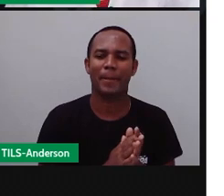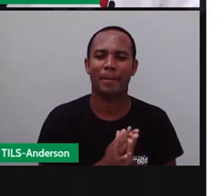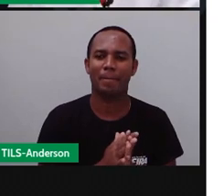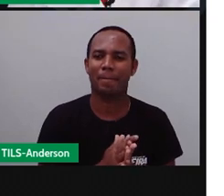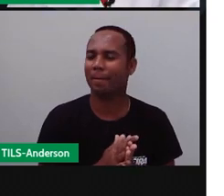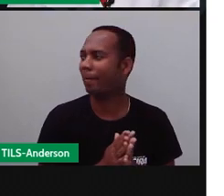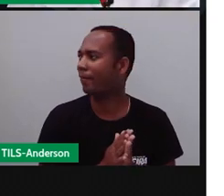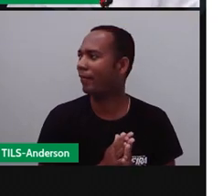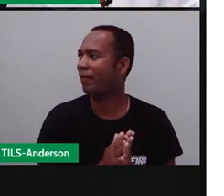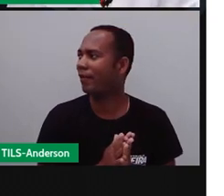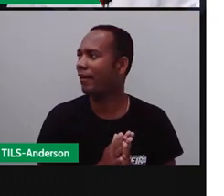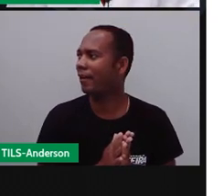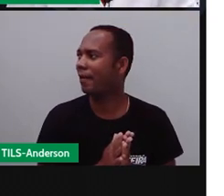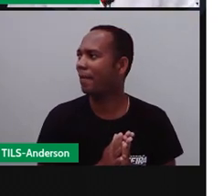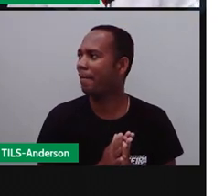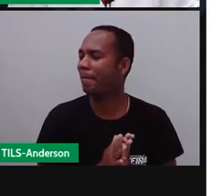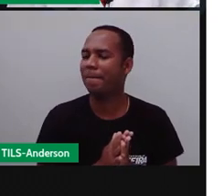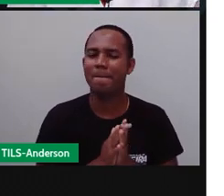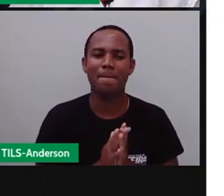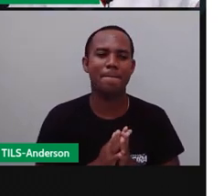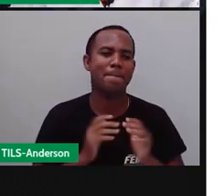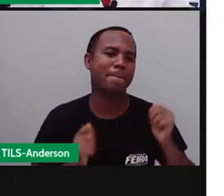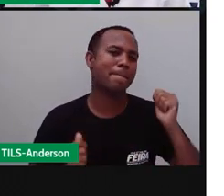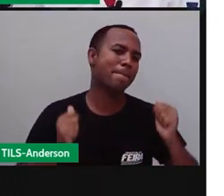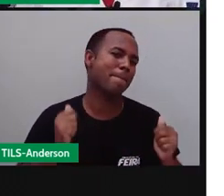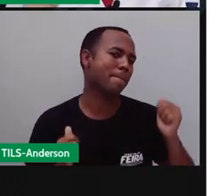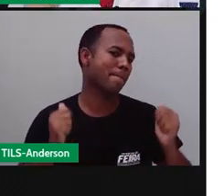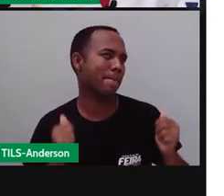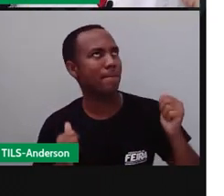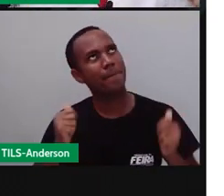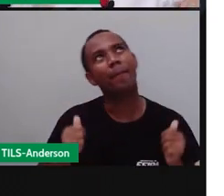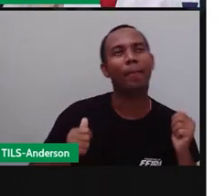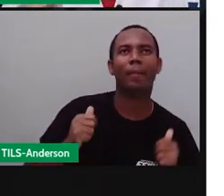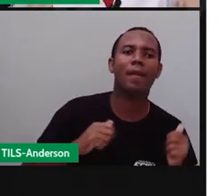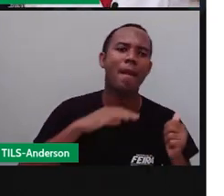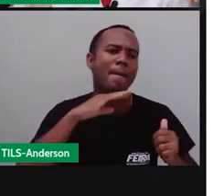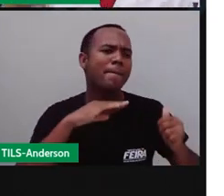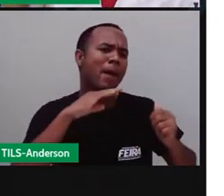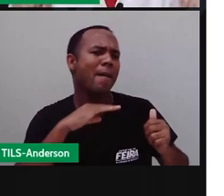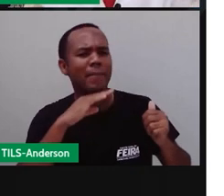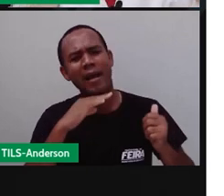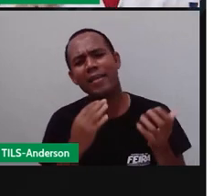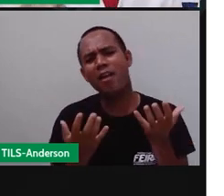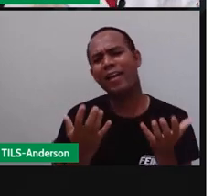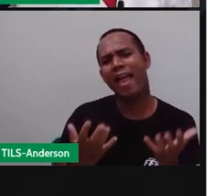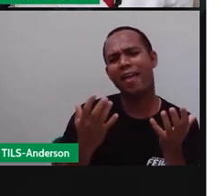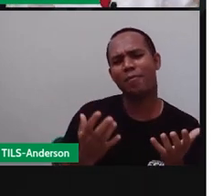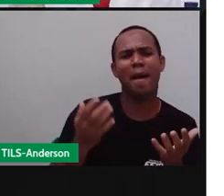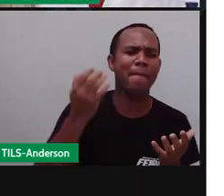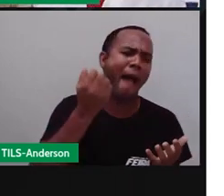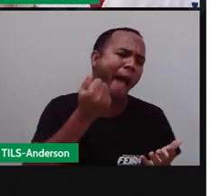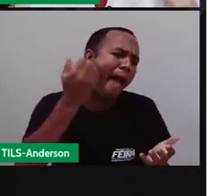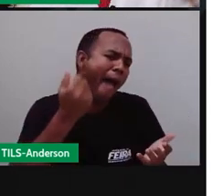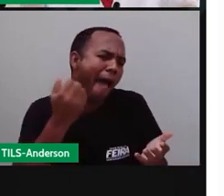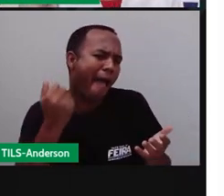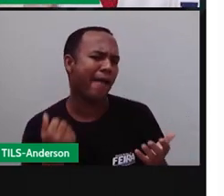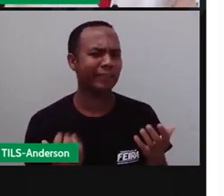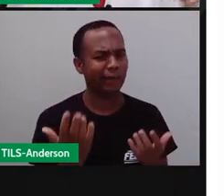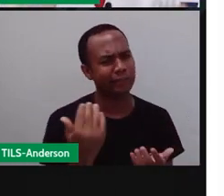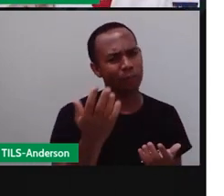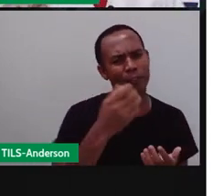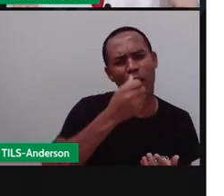E tem mamãe, quero, é mais fácil. Mamãe, eu quero. Mamãe, eu quero. Mamãe, eu quero mamar.